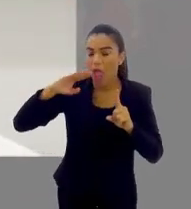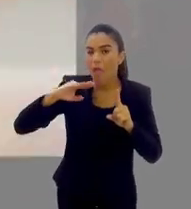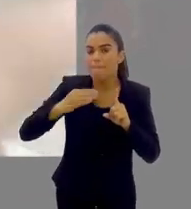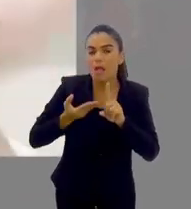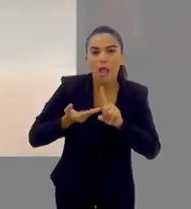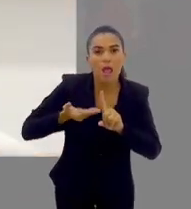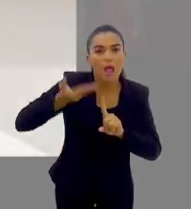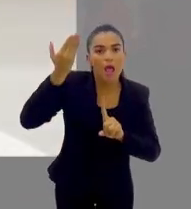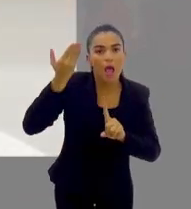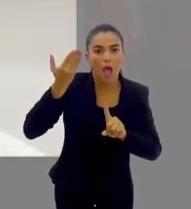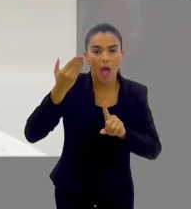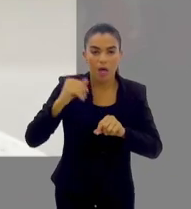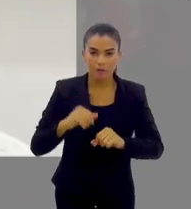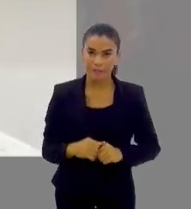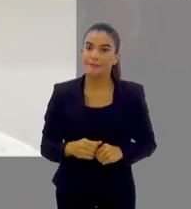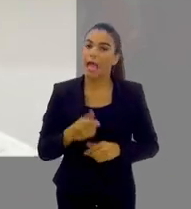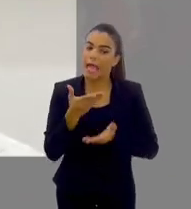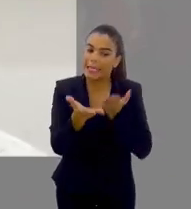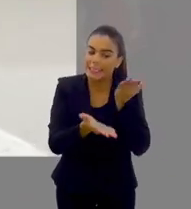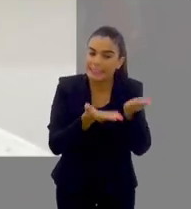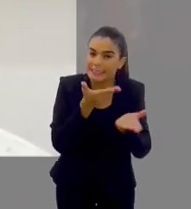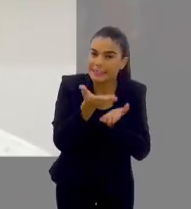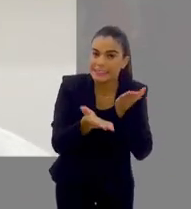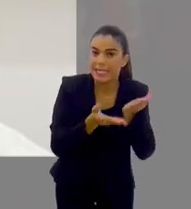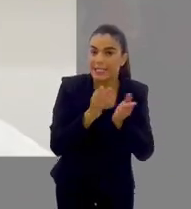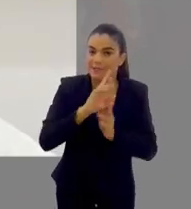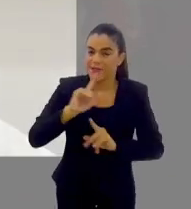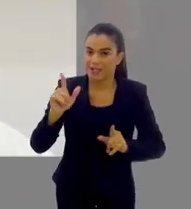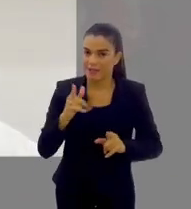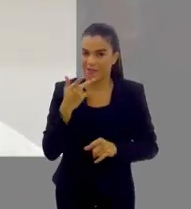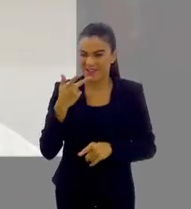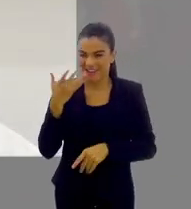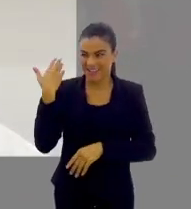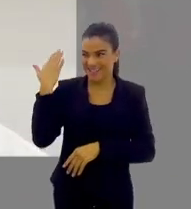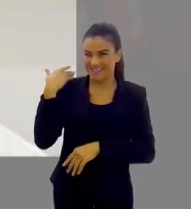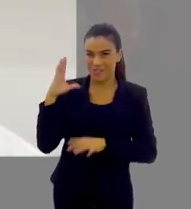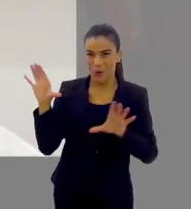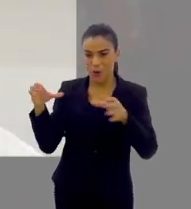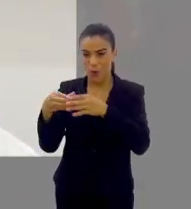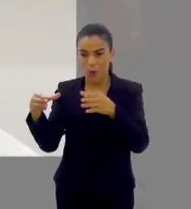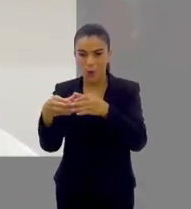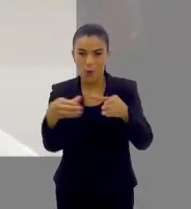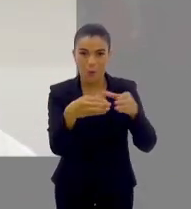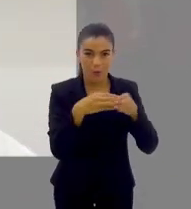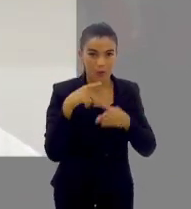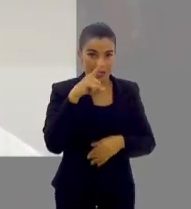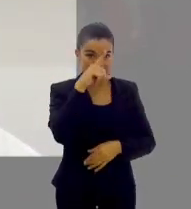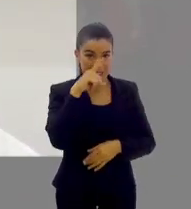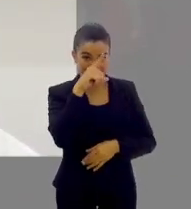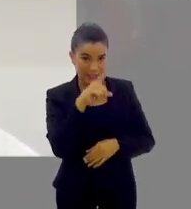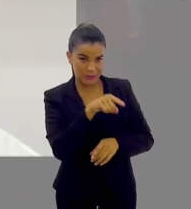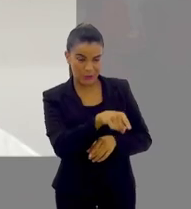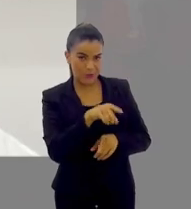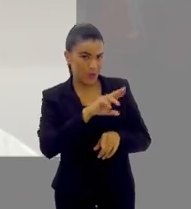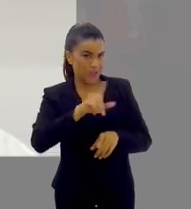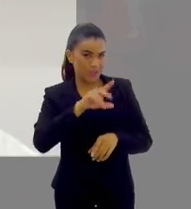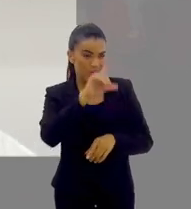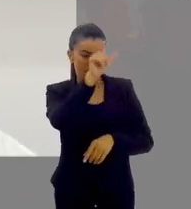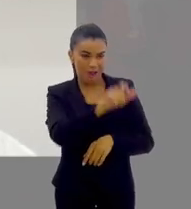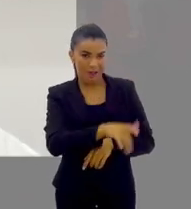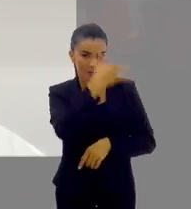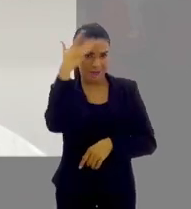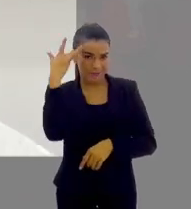manejo é diferente, tá? Eu estava falando de grupos de população de maior risco, não é só aquele